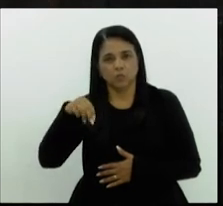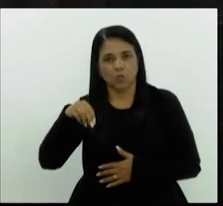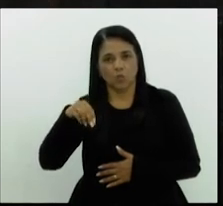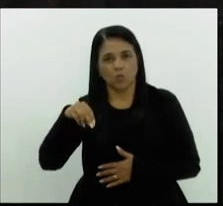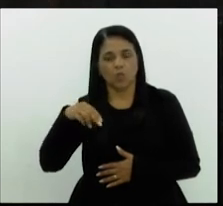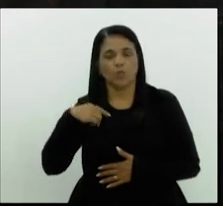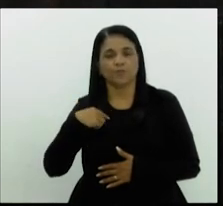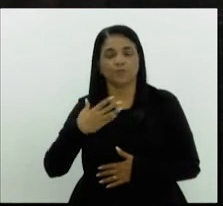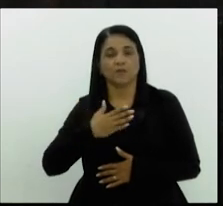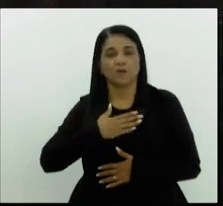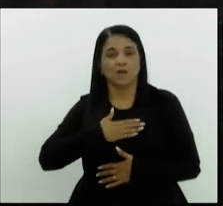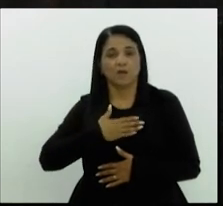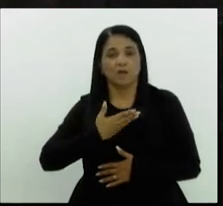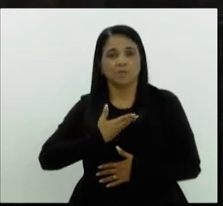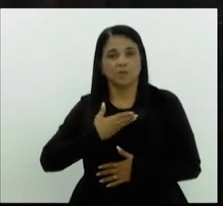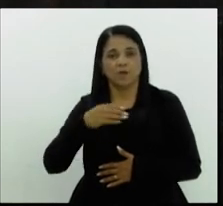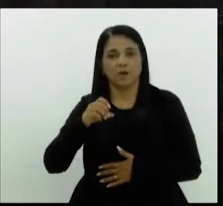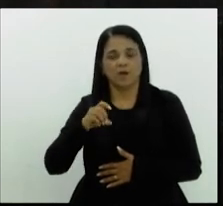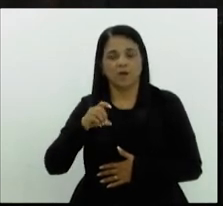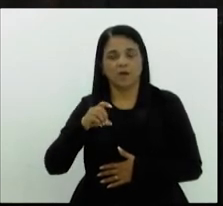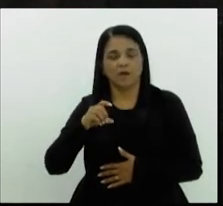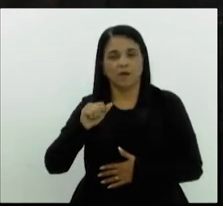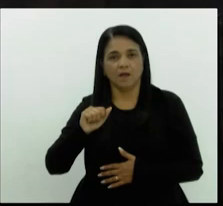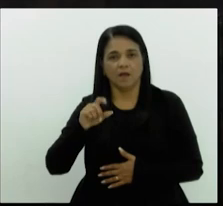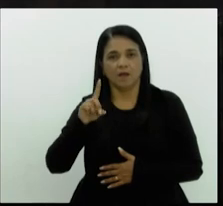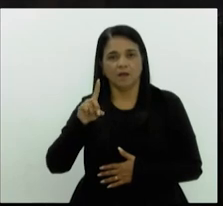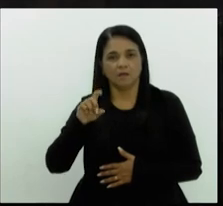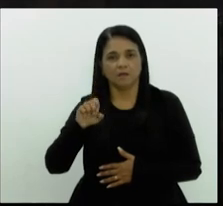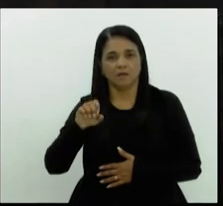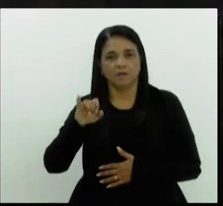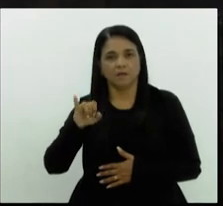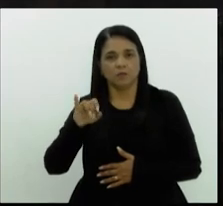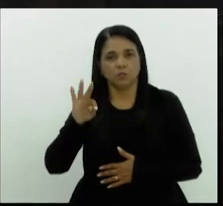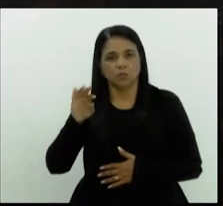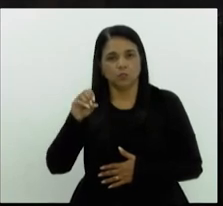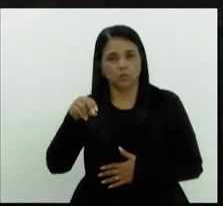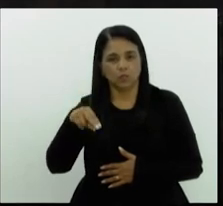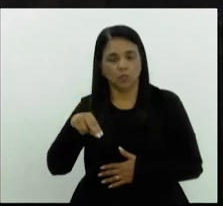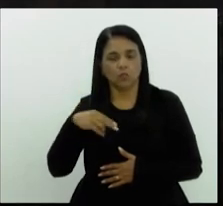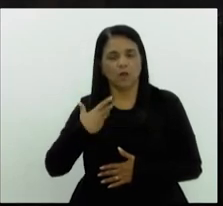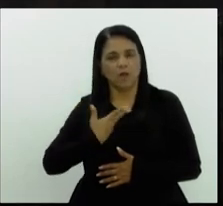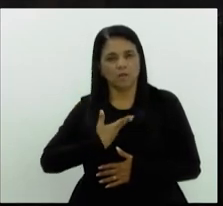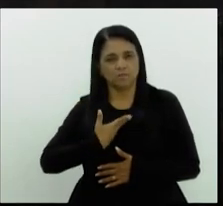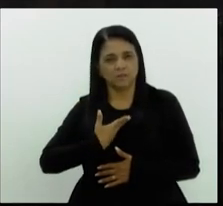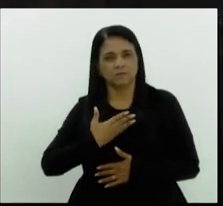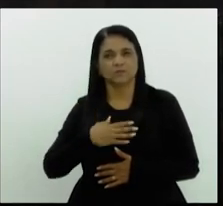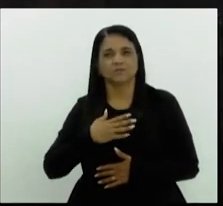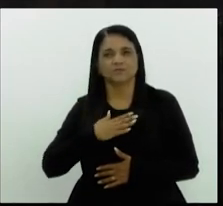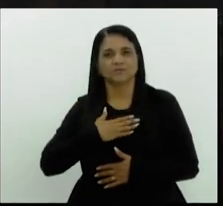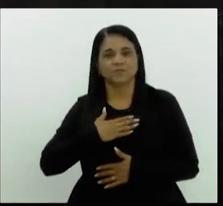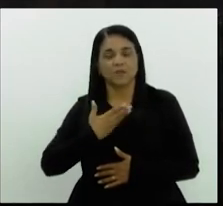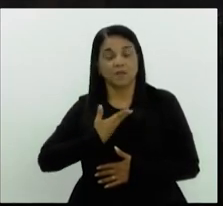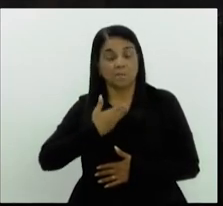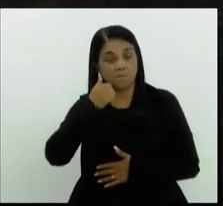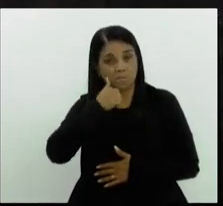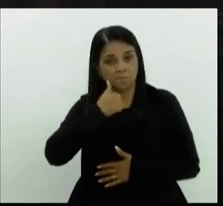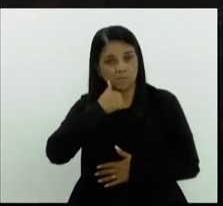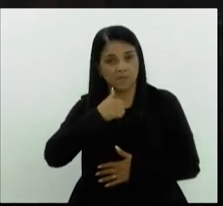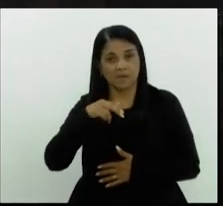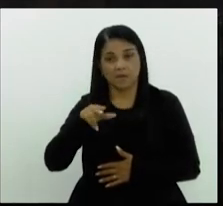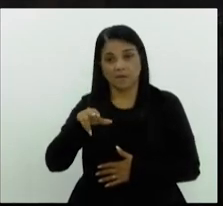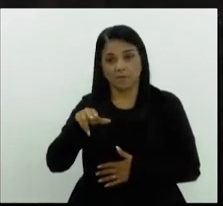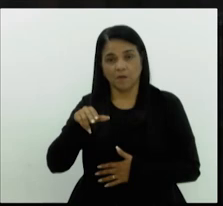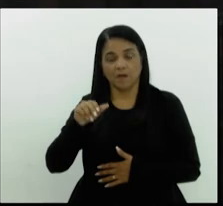o Adilton, a quem nutro grande amizade, o Adélia, minha irmã